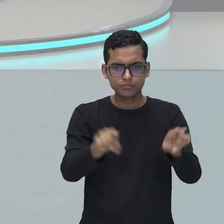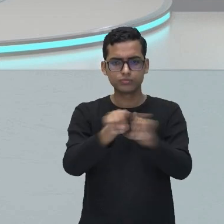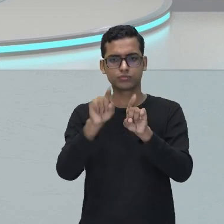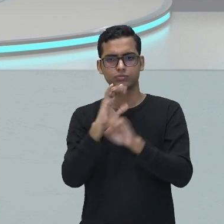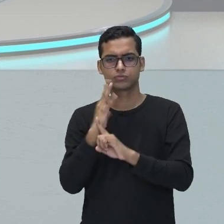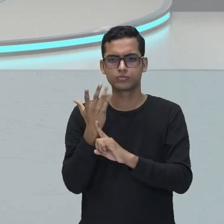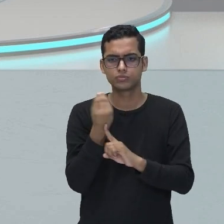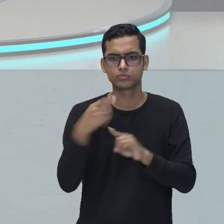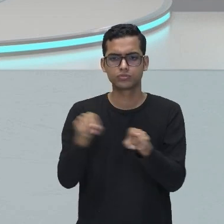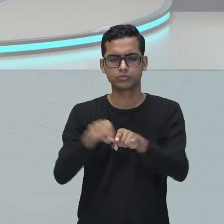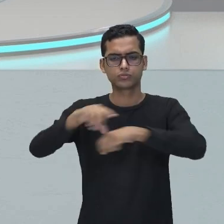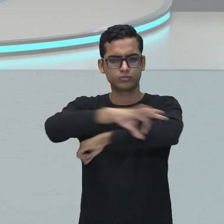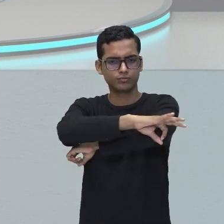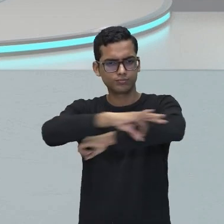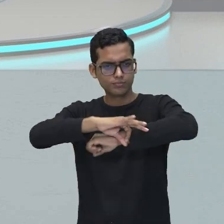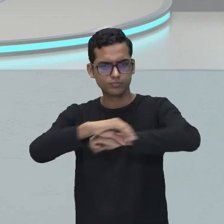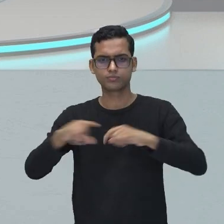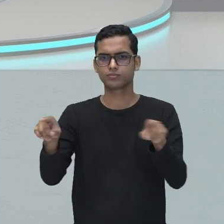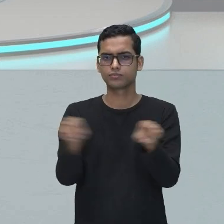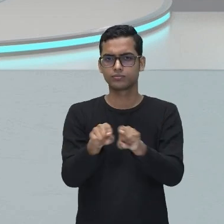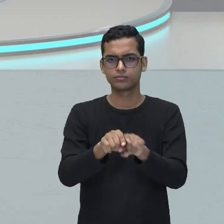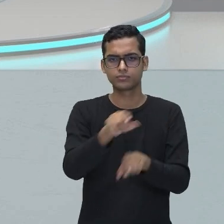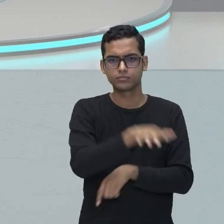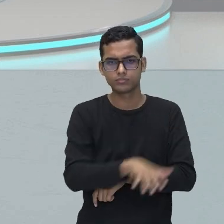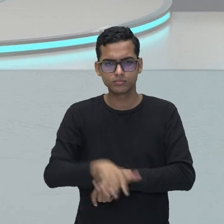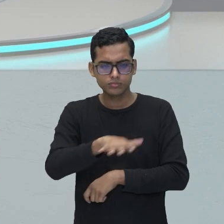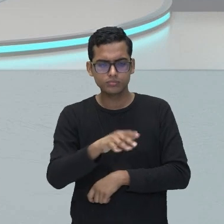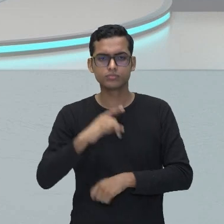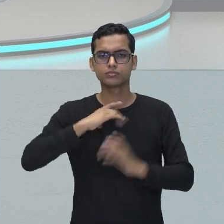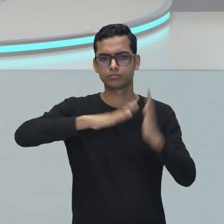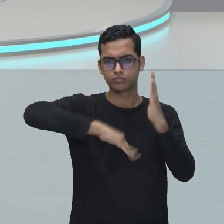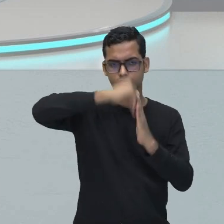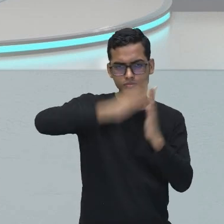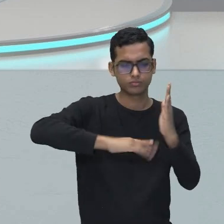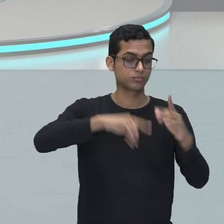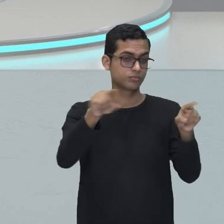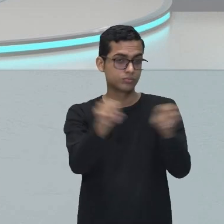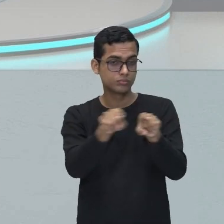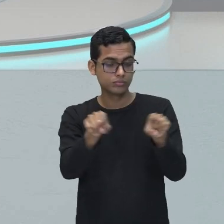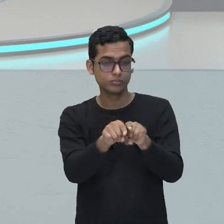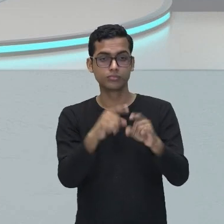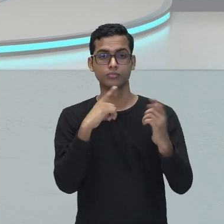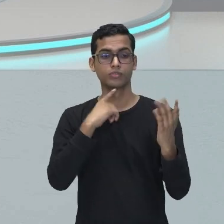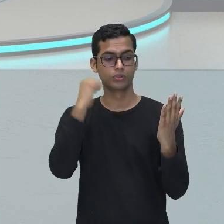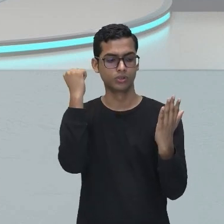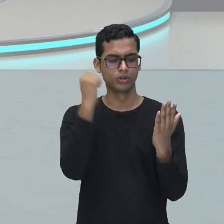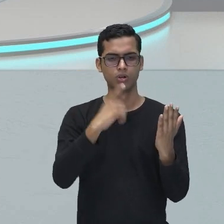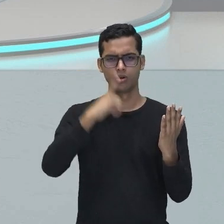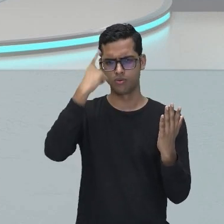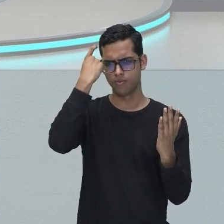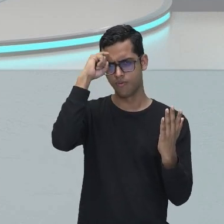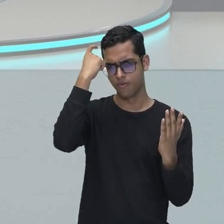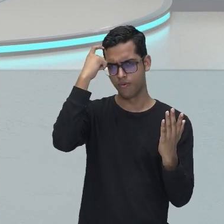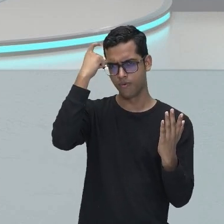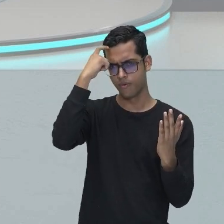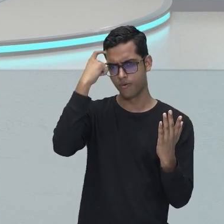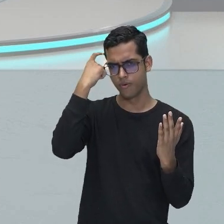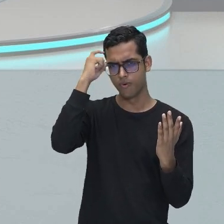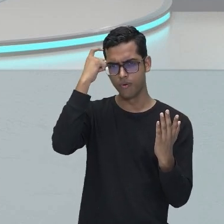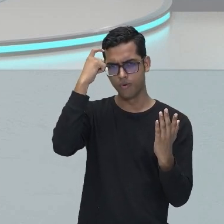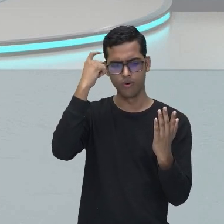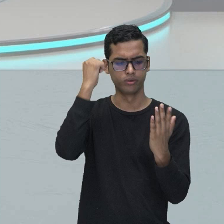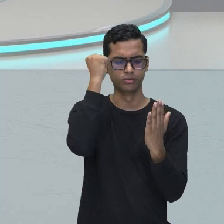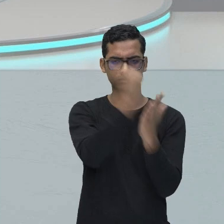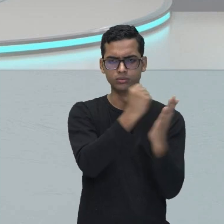também o mestre Ataíde na pintura. Então, o barroco, ele vai ter a manifestação artística,